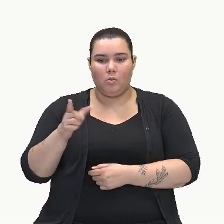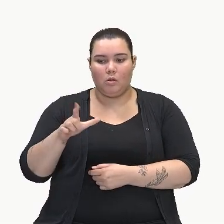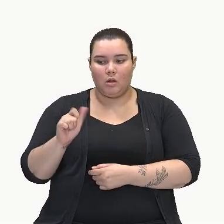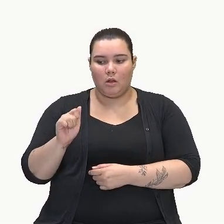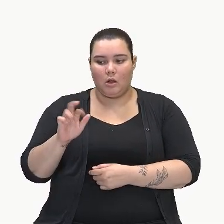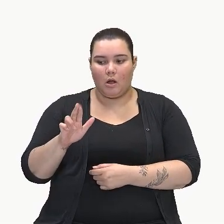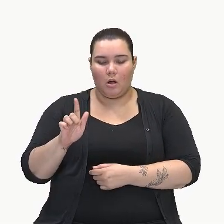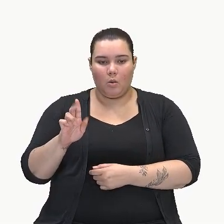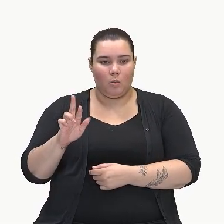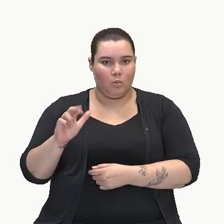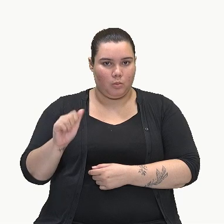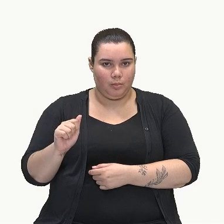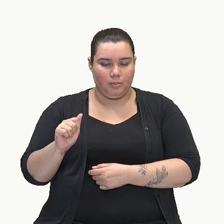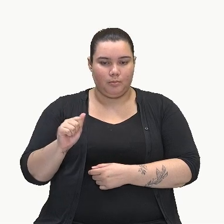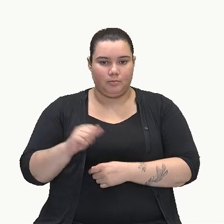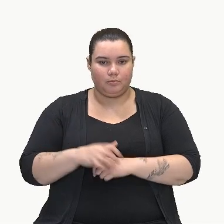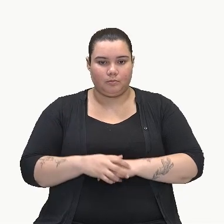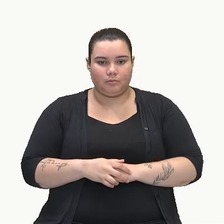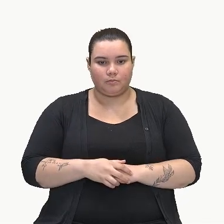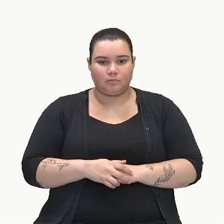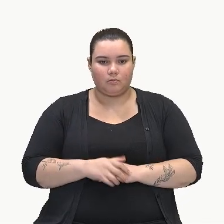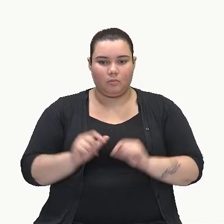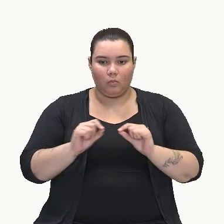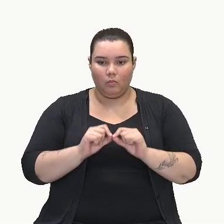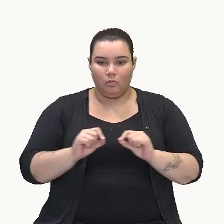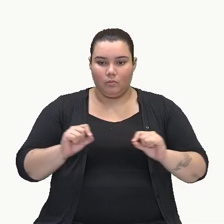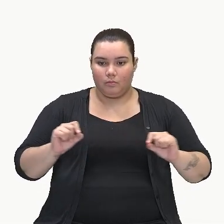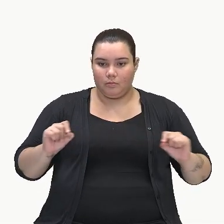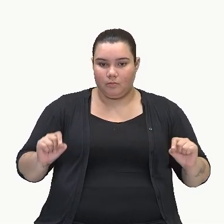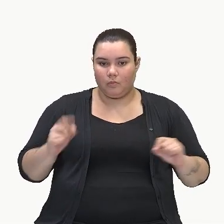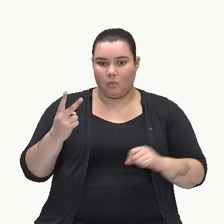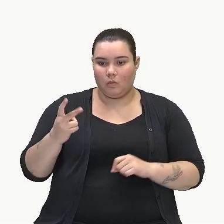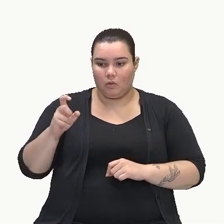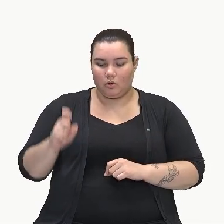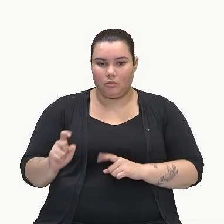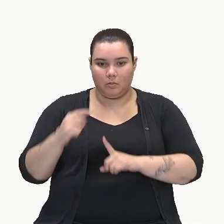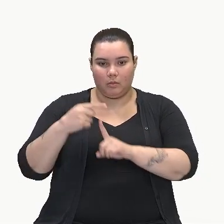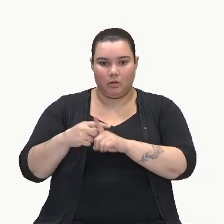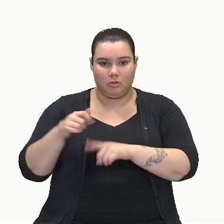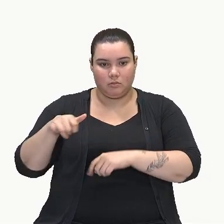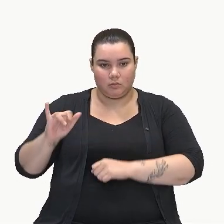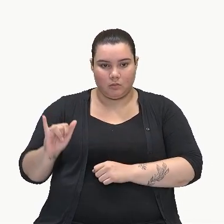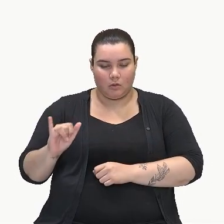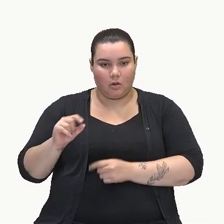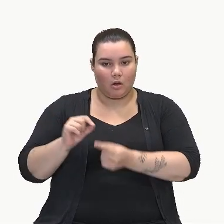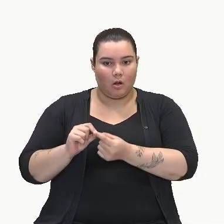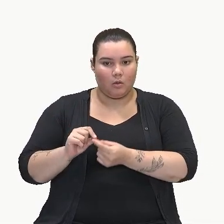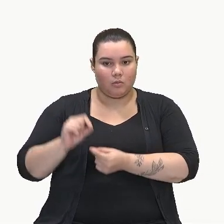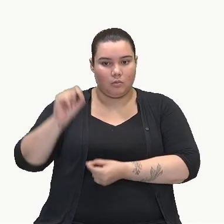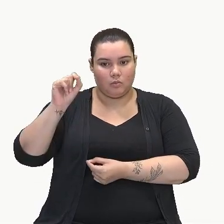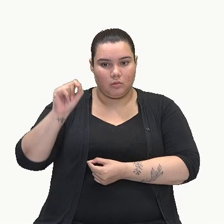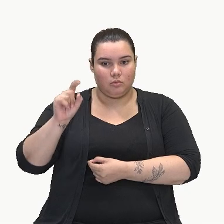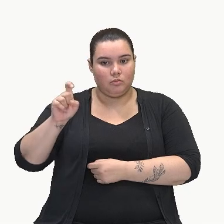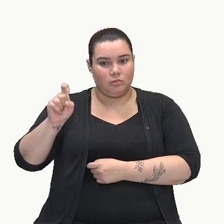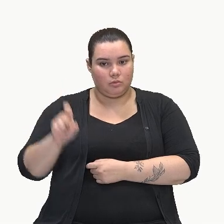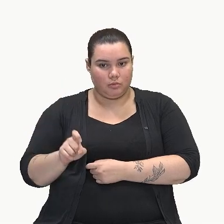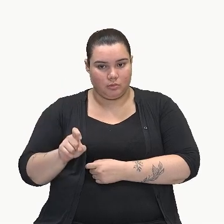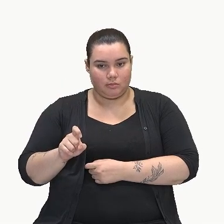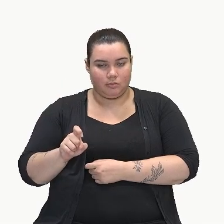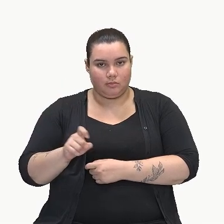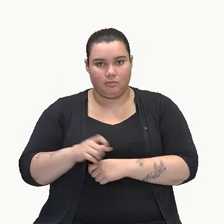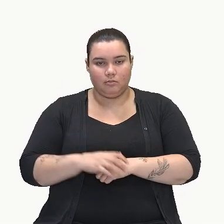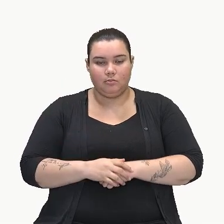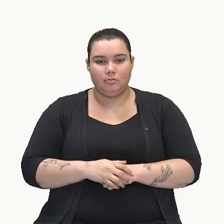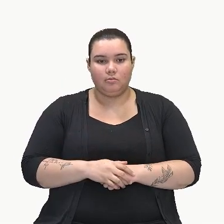Tá, então, o nosso comprimento, 2x mais y, nossa altura ou largura, x.